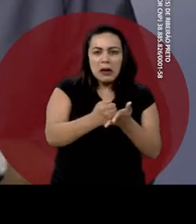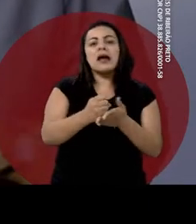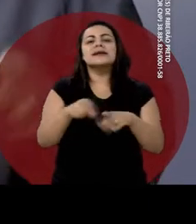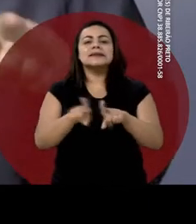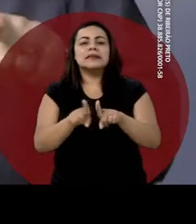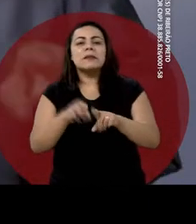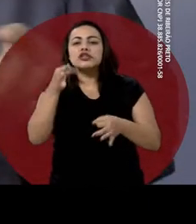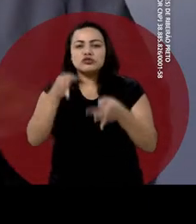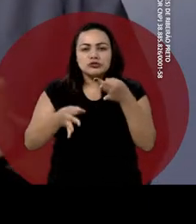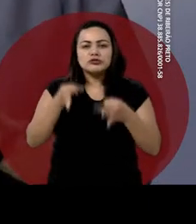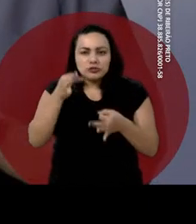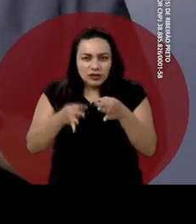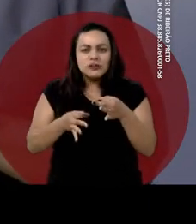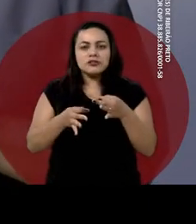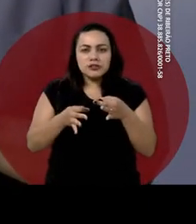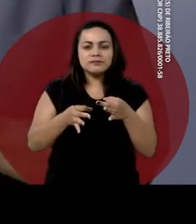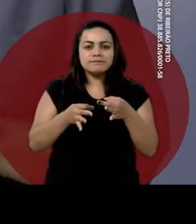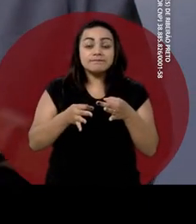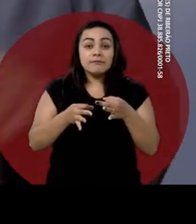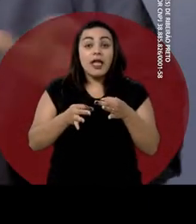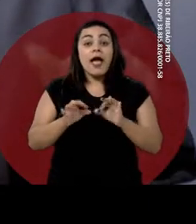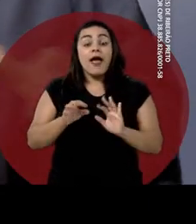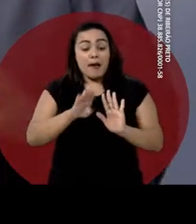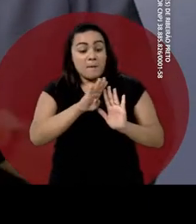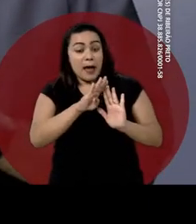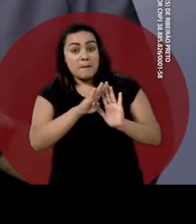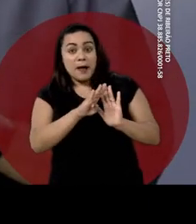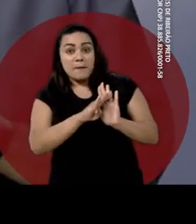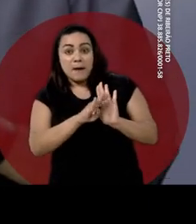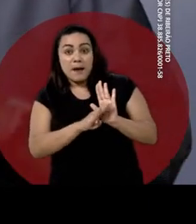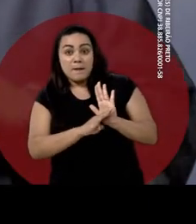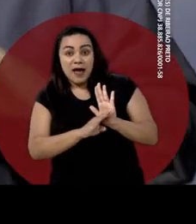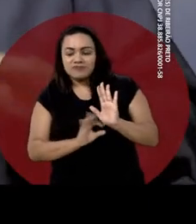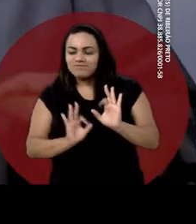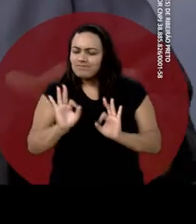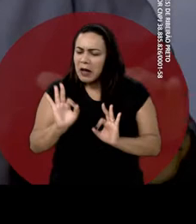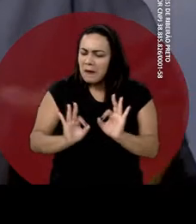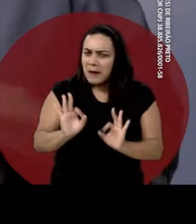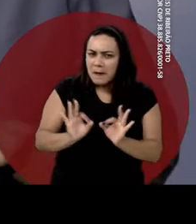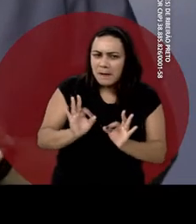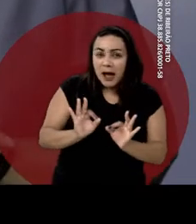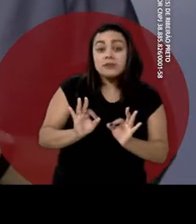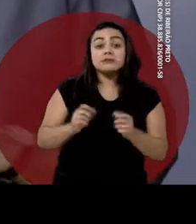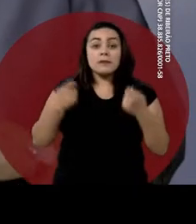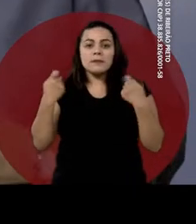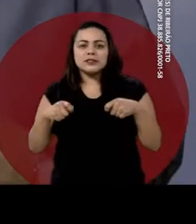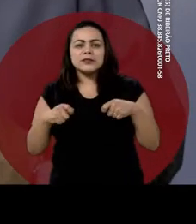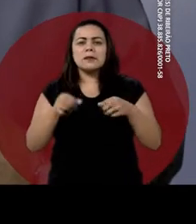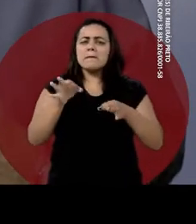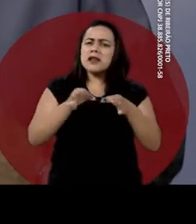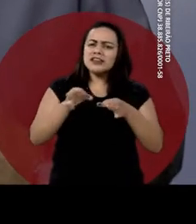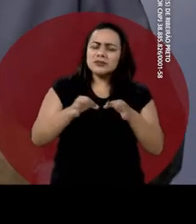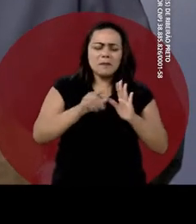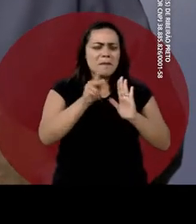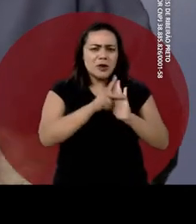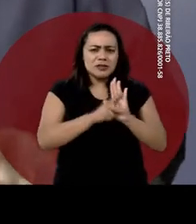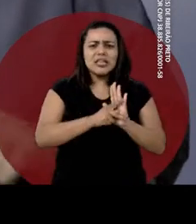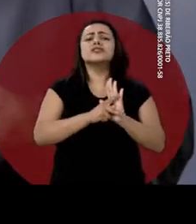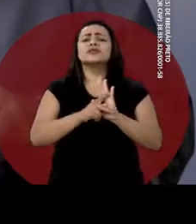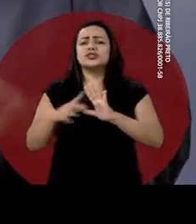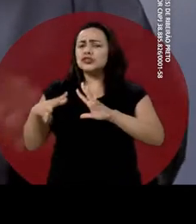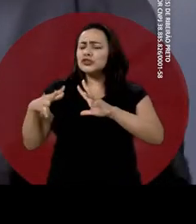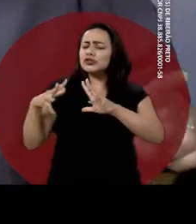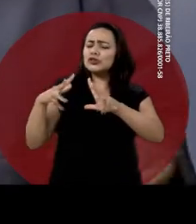informações jurídicas provenientes dos cartórios. A organização desses dados em camadas espaciais possibilita o planejamento